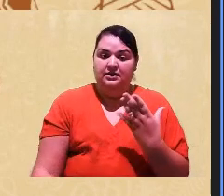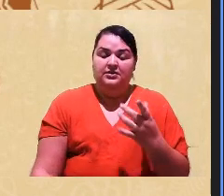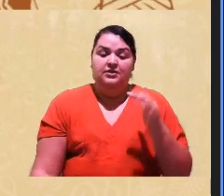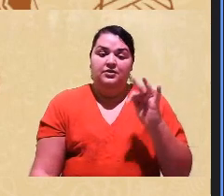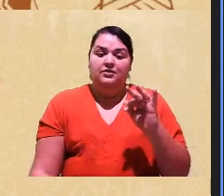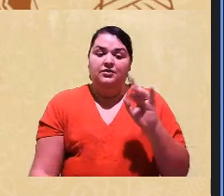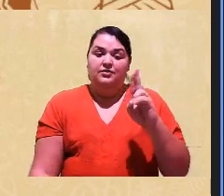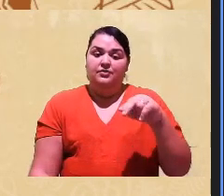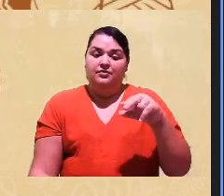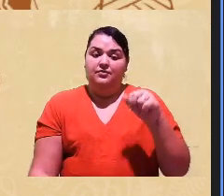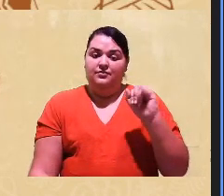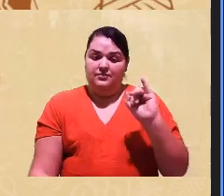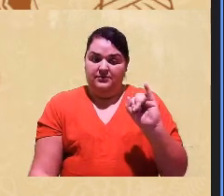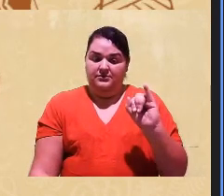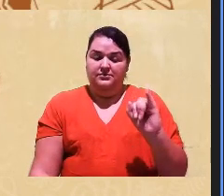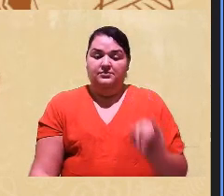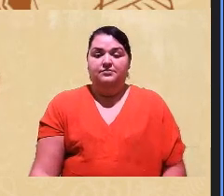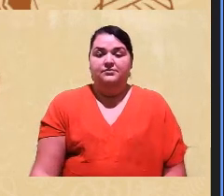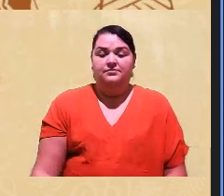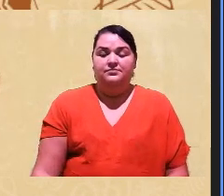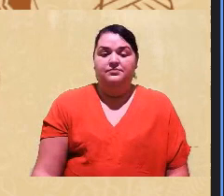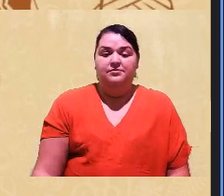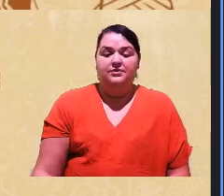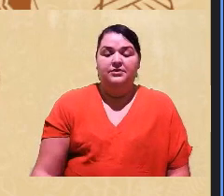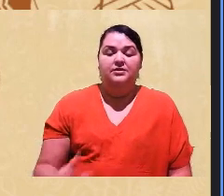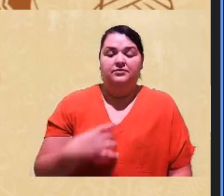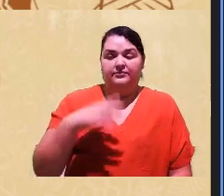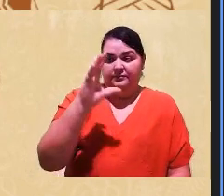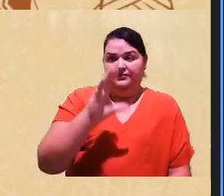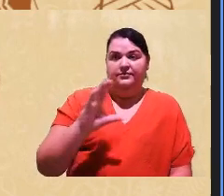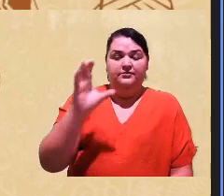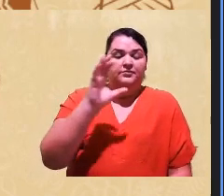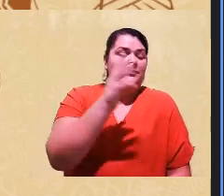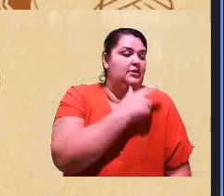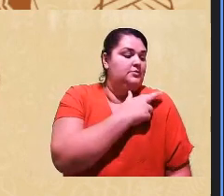que é, então, o órgão responsável